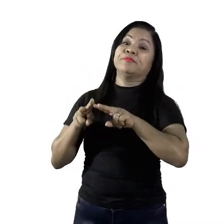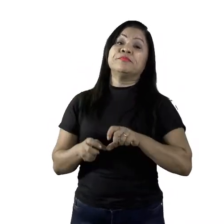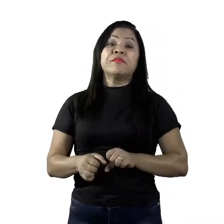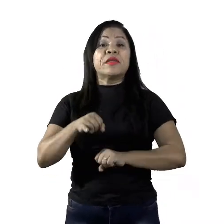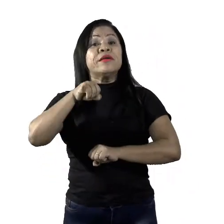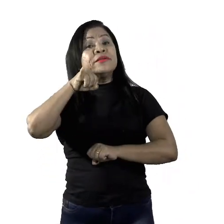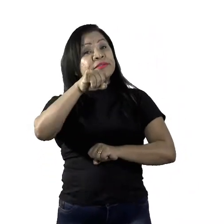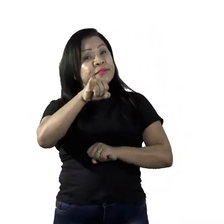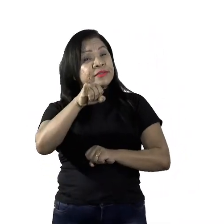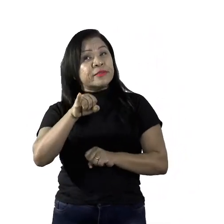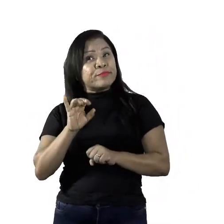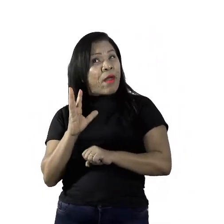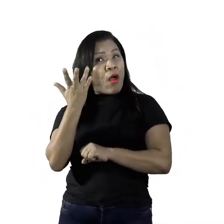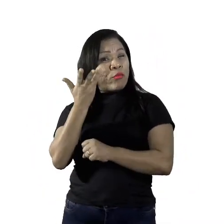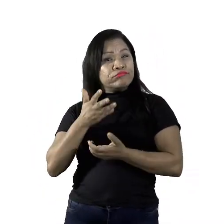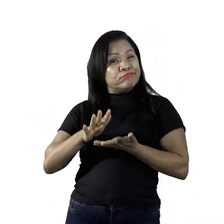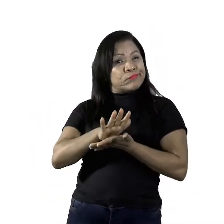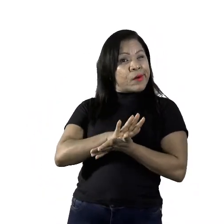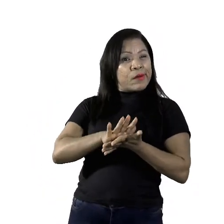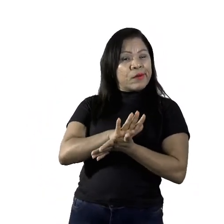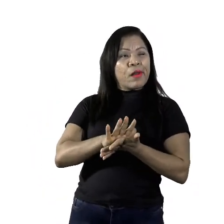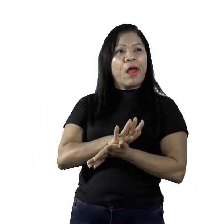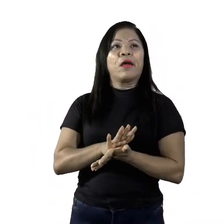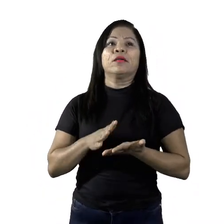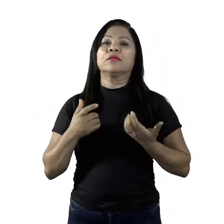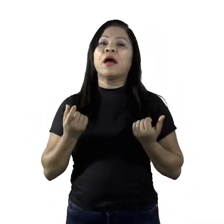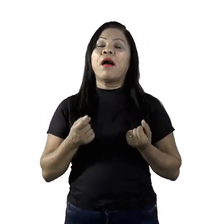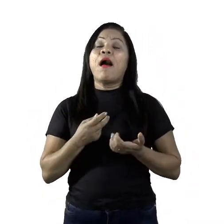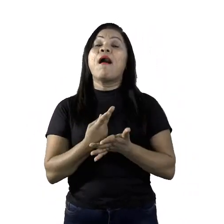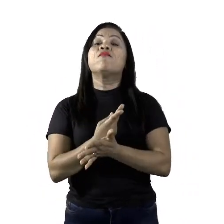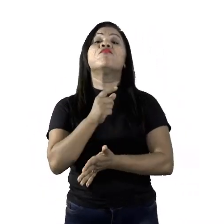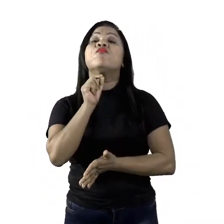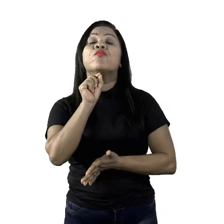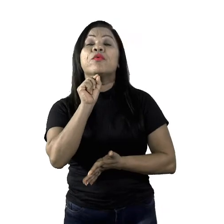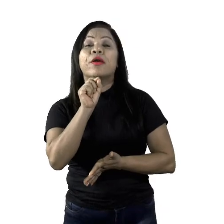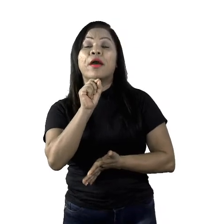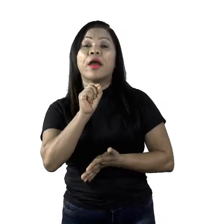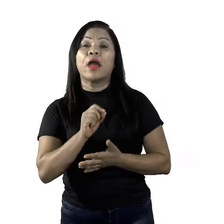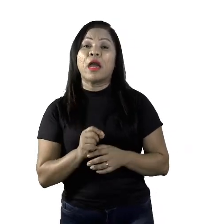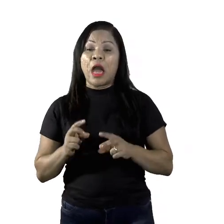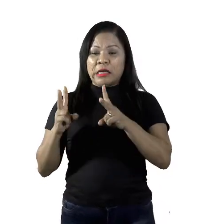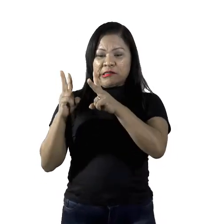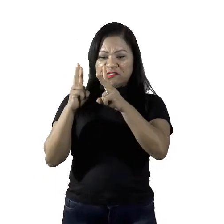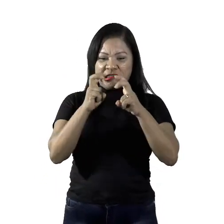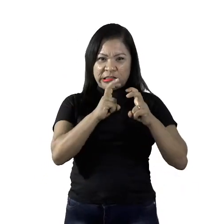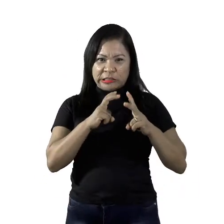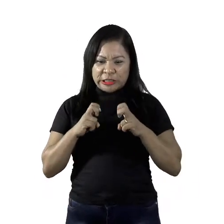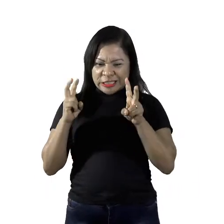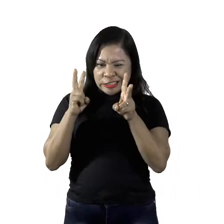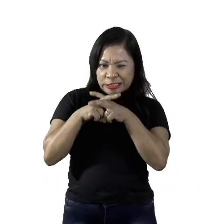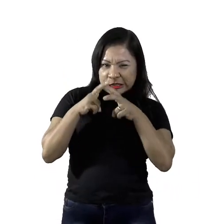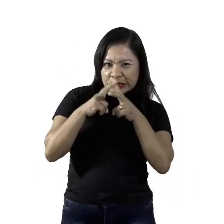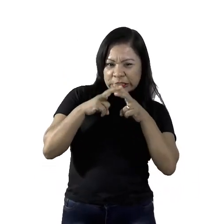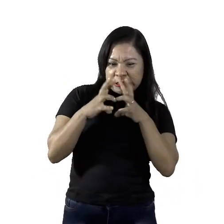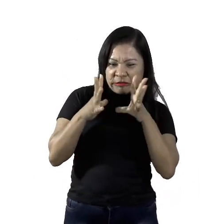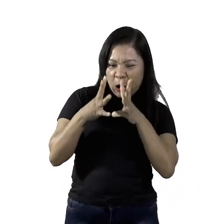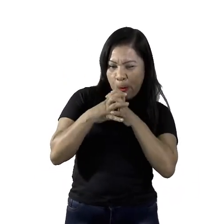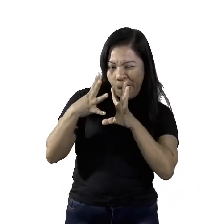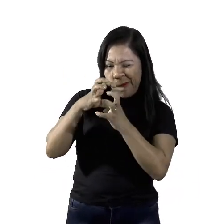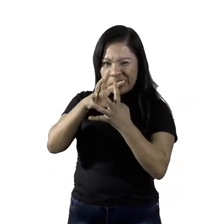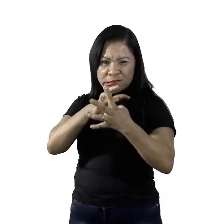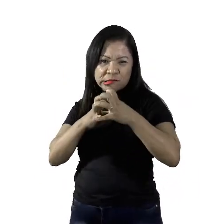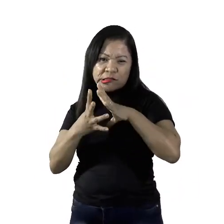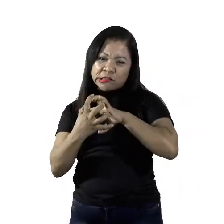poderá inevitavelmente ocorrer o conflito físico. E esses conflitos, essas lutas, essas disputas entre animais,